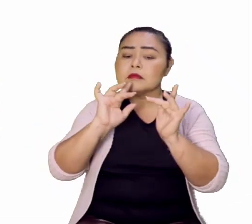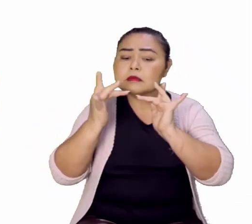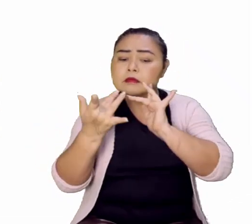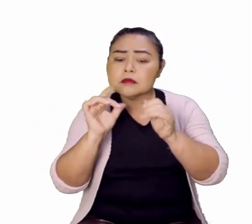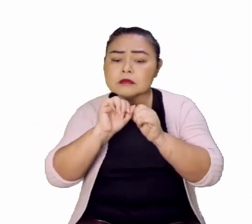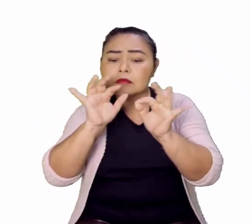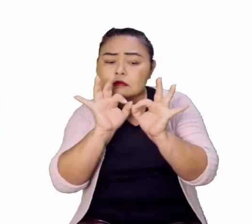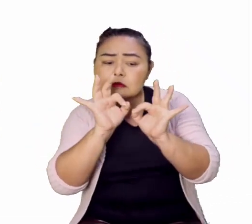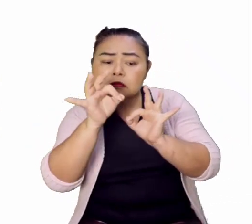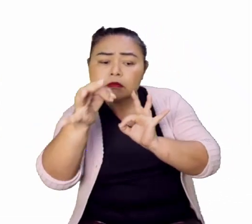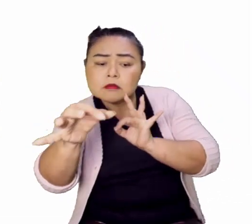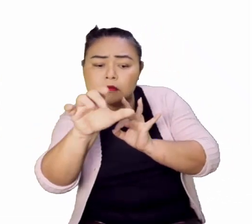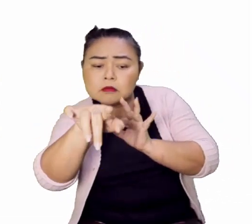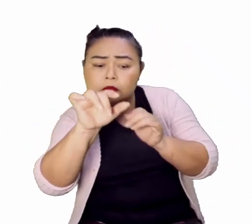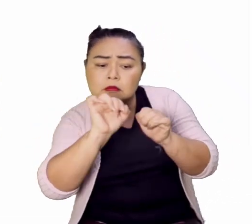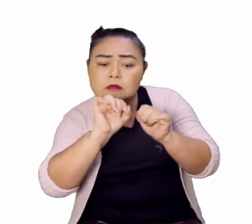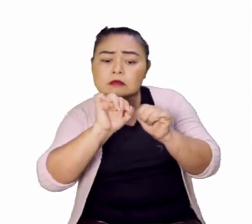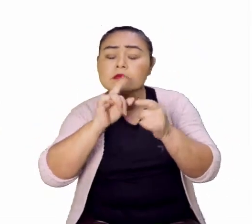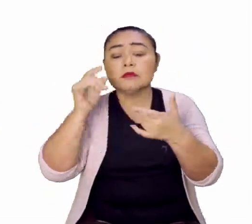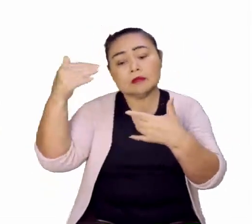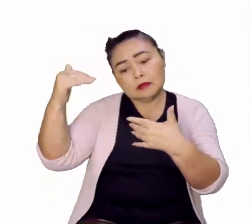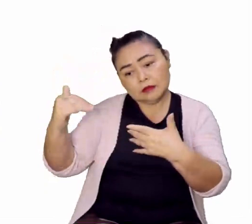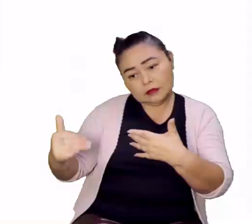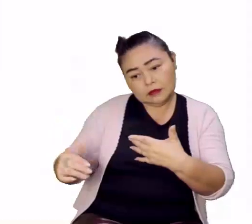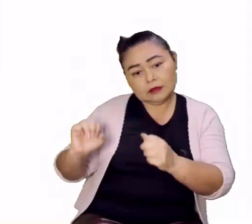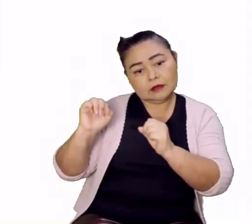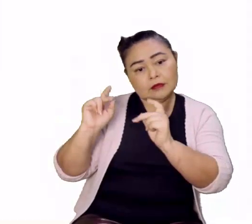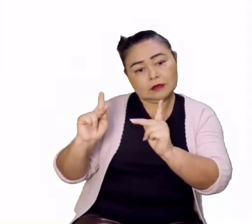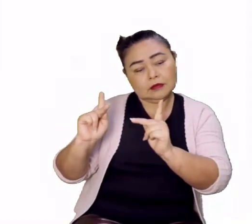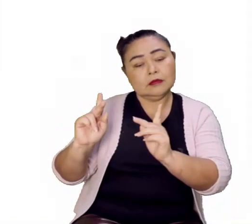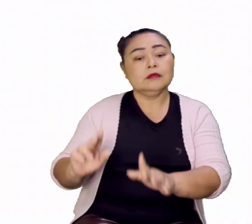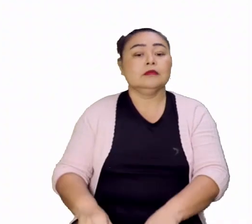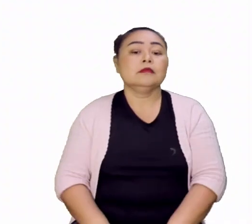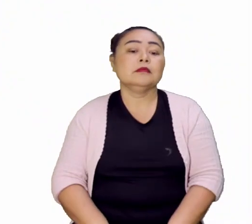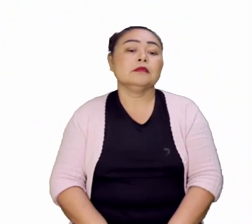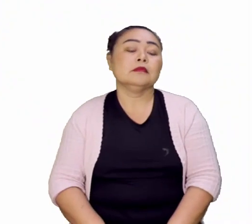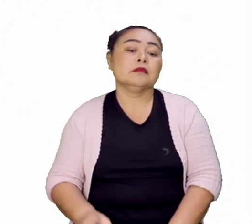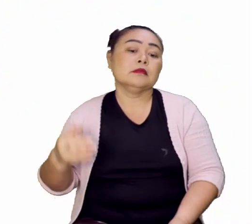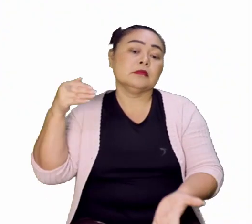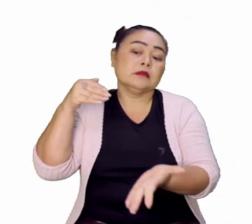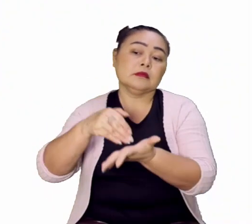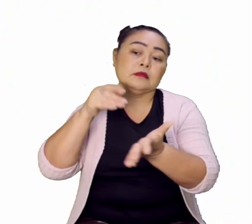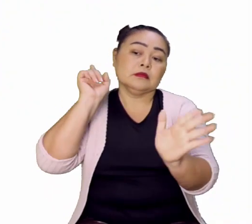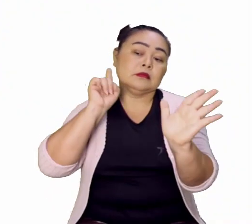distantes da colônia e do documento. Ok. Última questão.